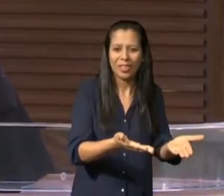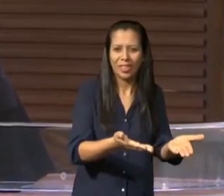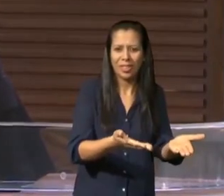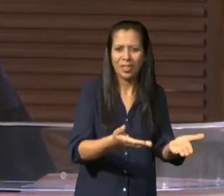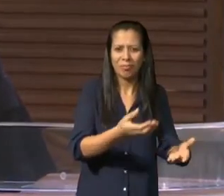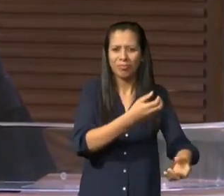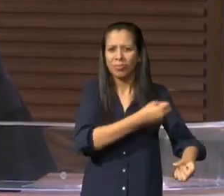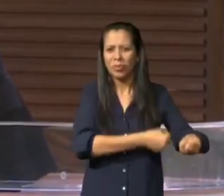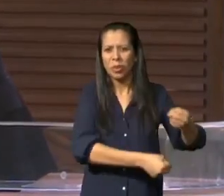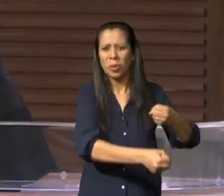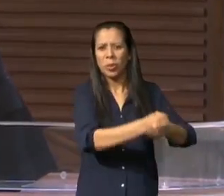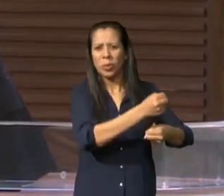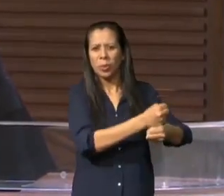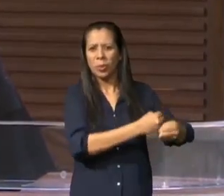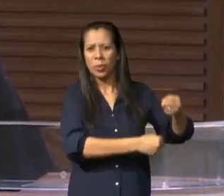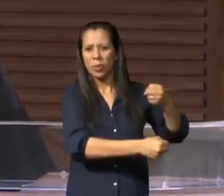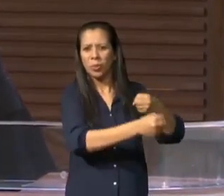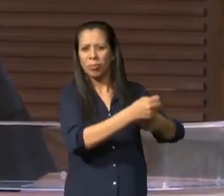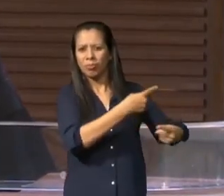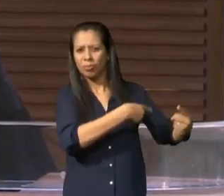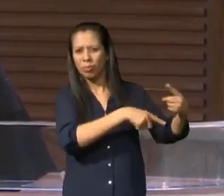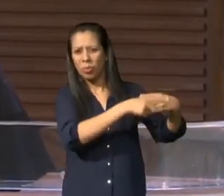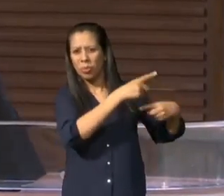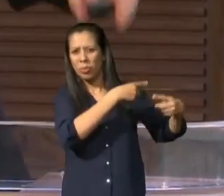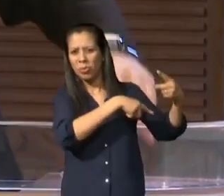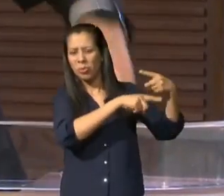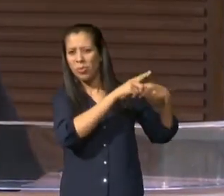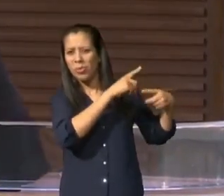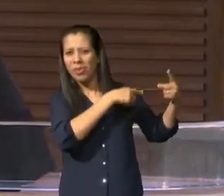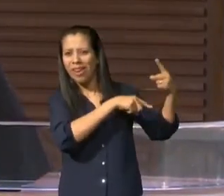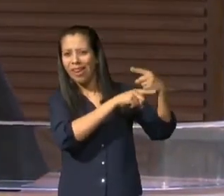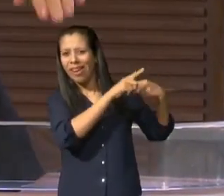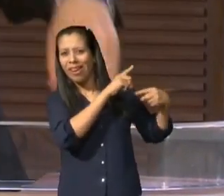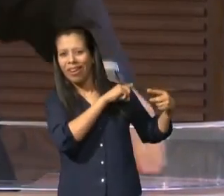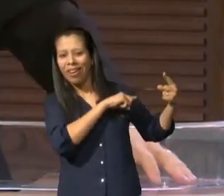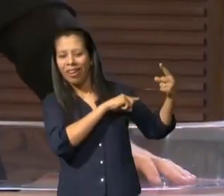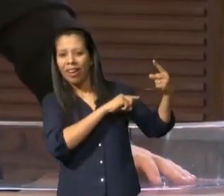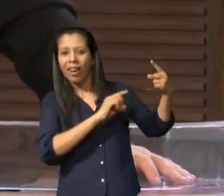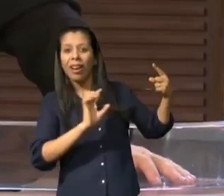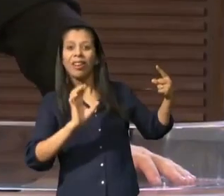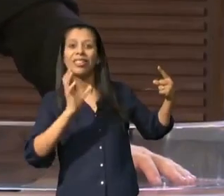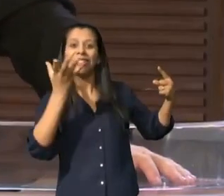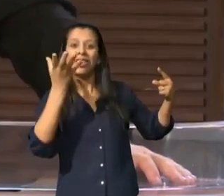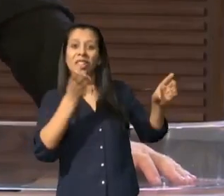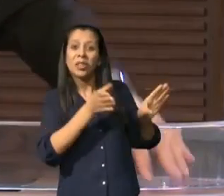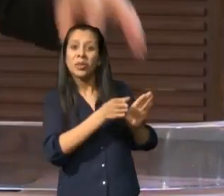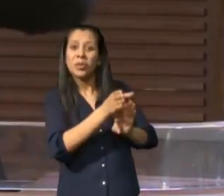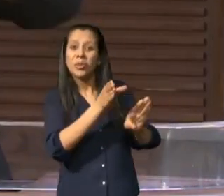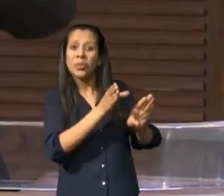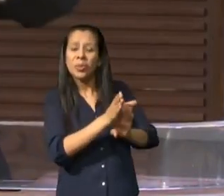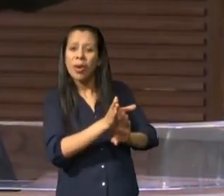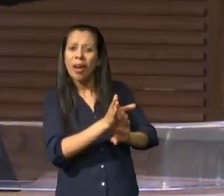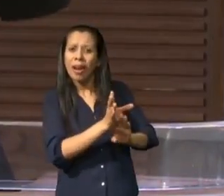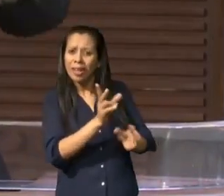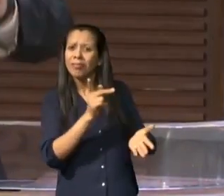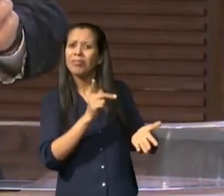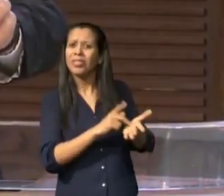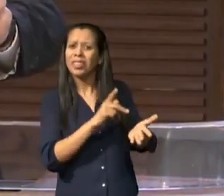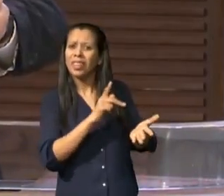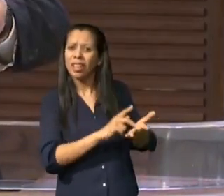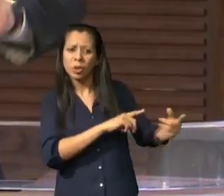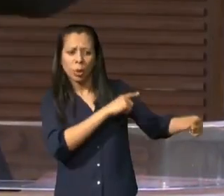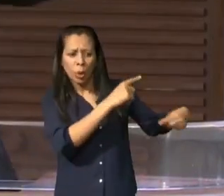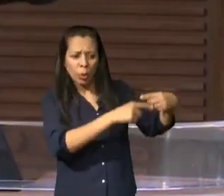atrás dele ou atrás daquele momento e nossos já mais de 3 mil anos são tão reais e tão